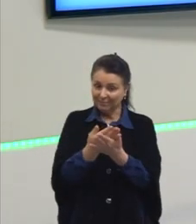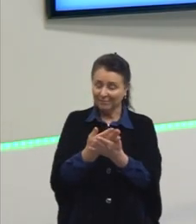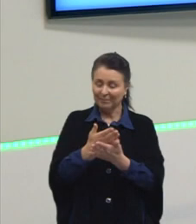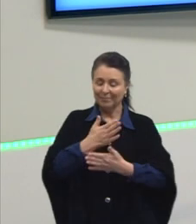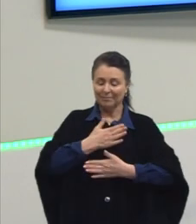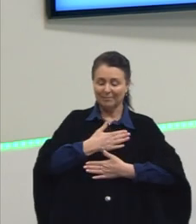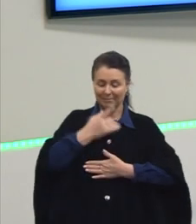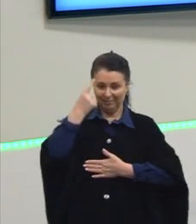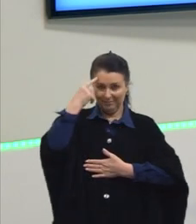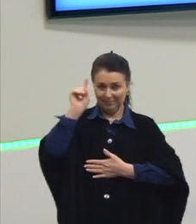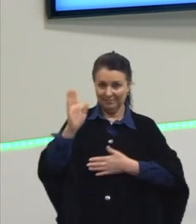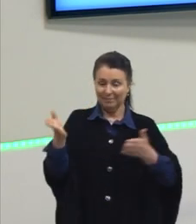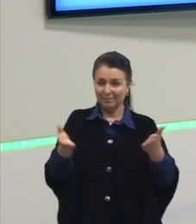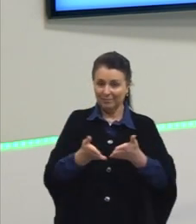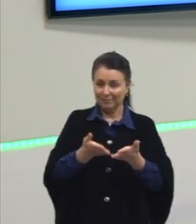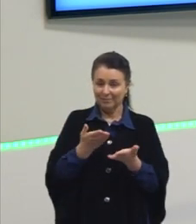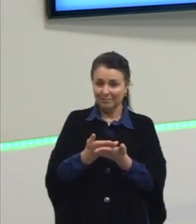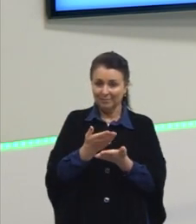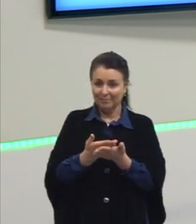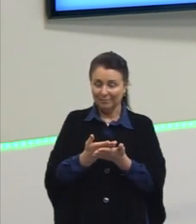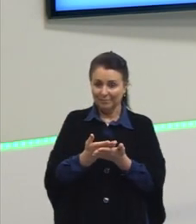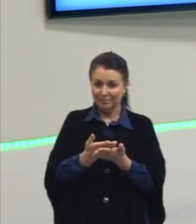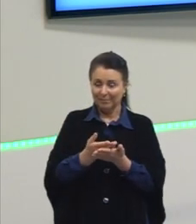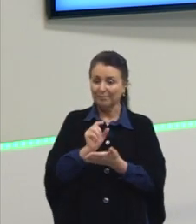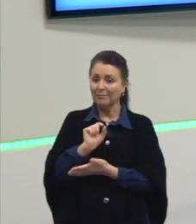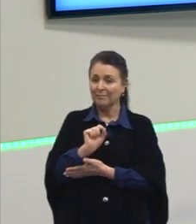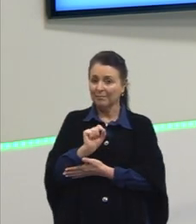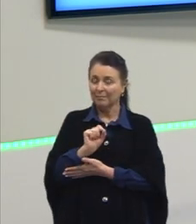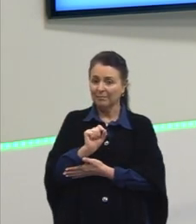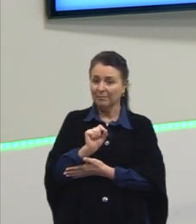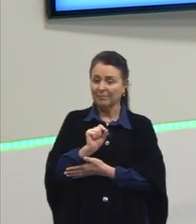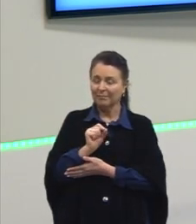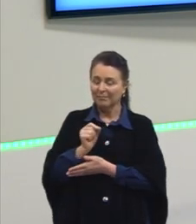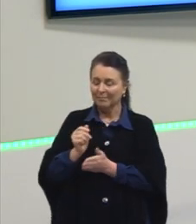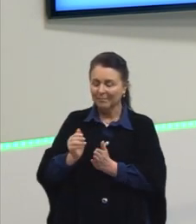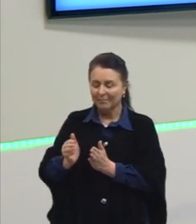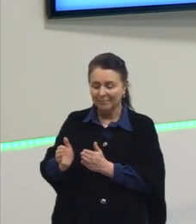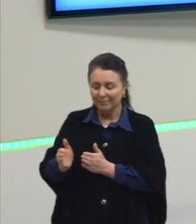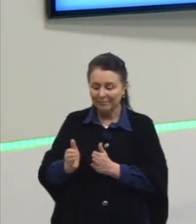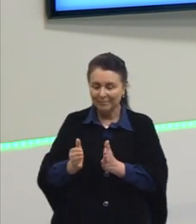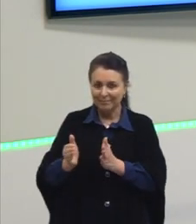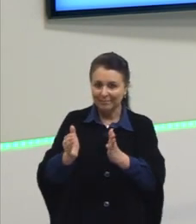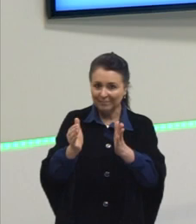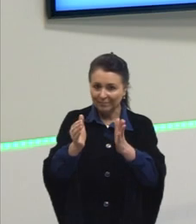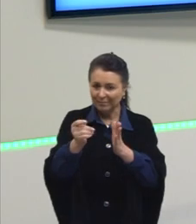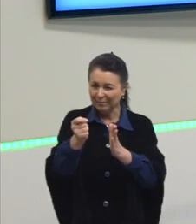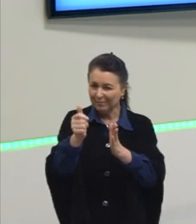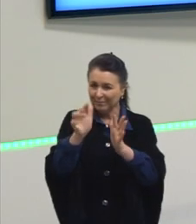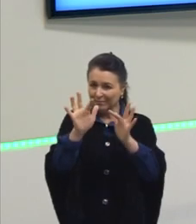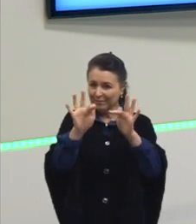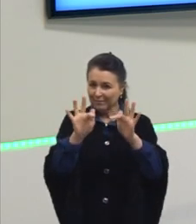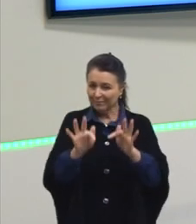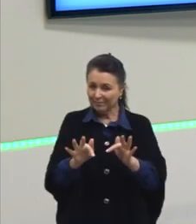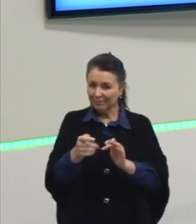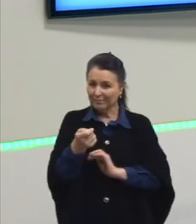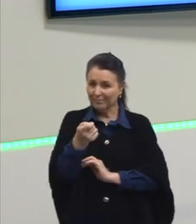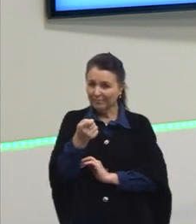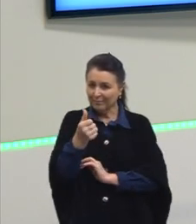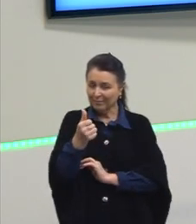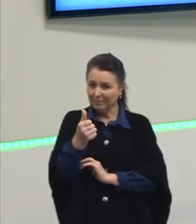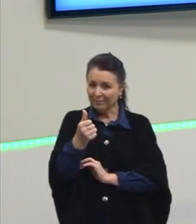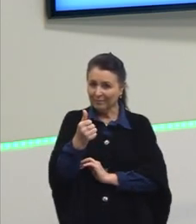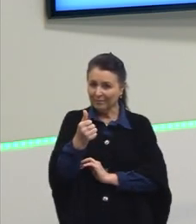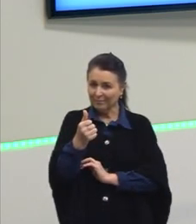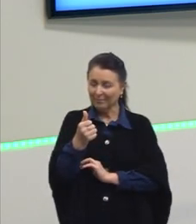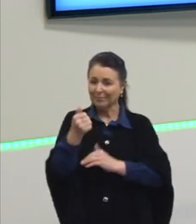ideia aqui hoje com essa aula para vocês é o seguinte, a caminhada aí está indo para o fim, estamos quase chegando